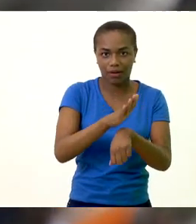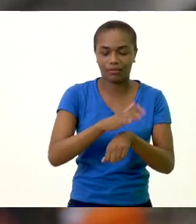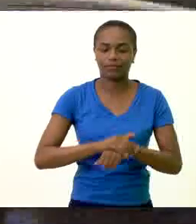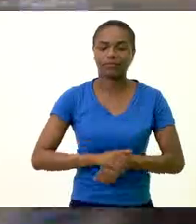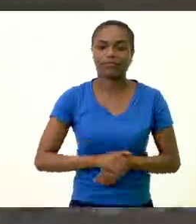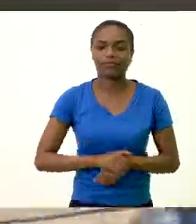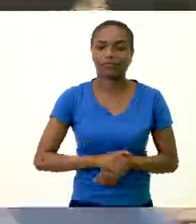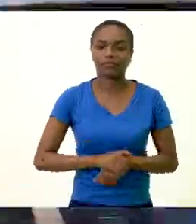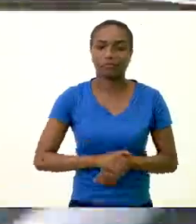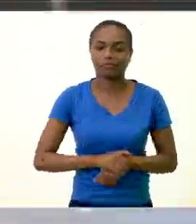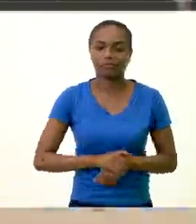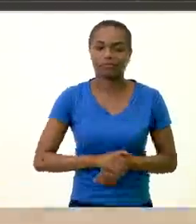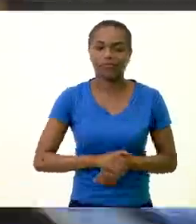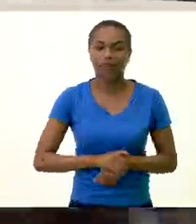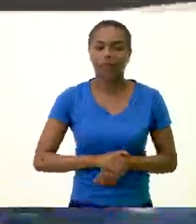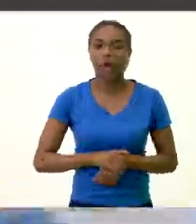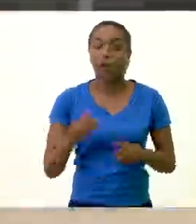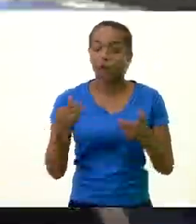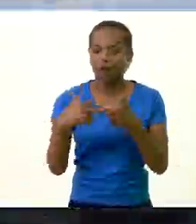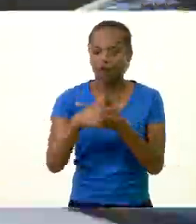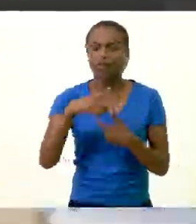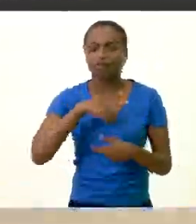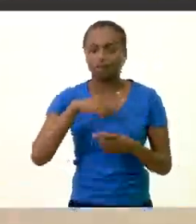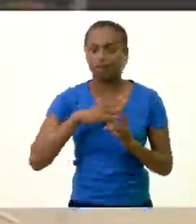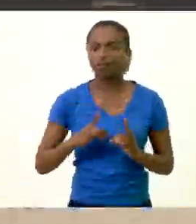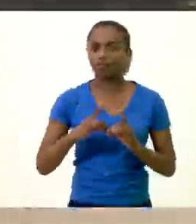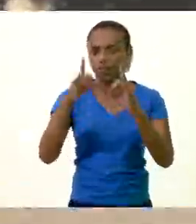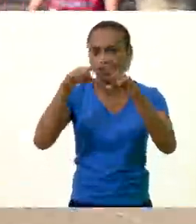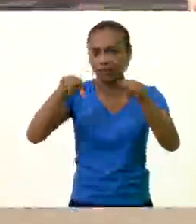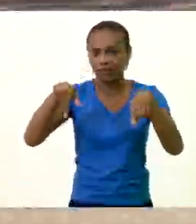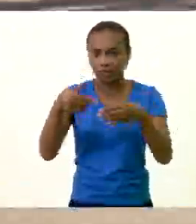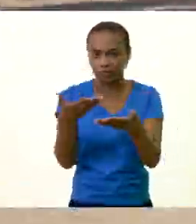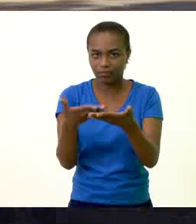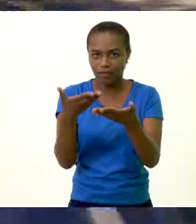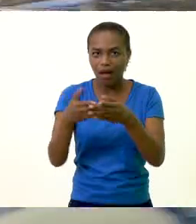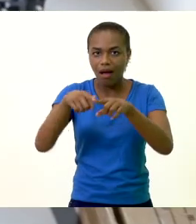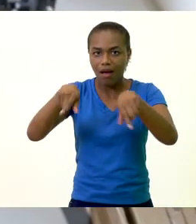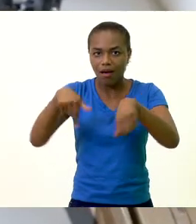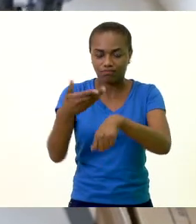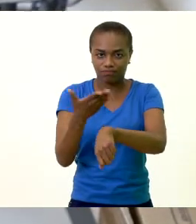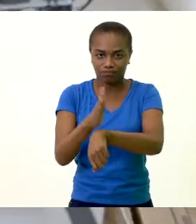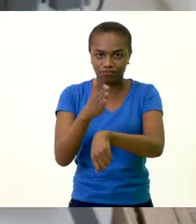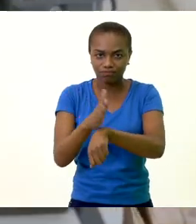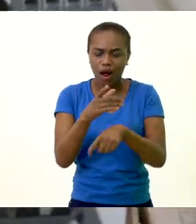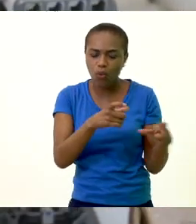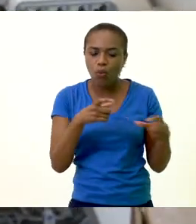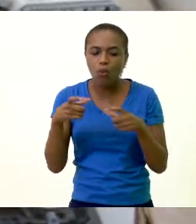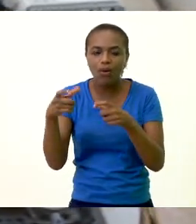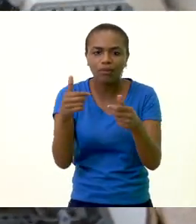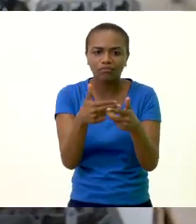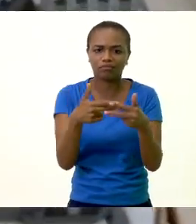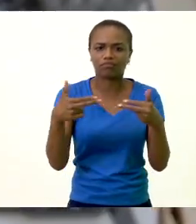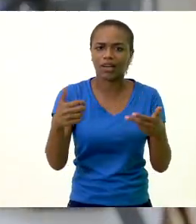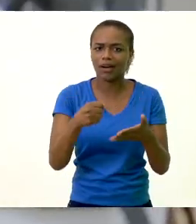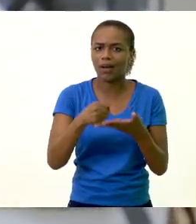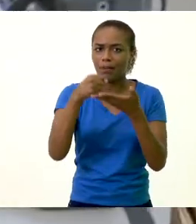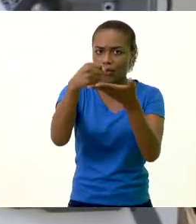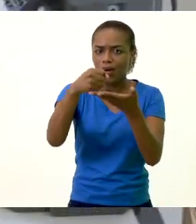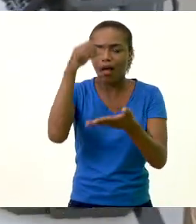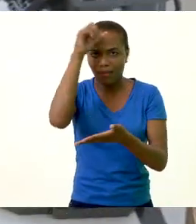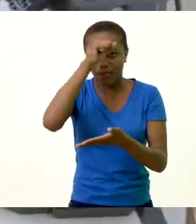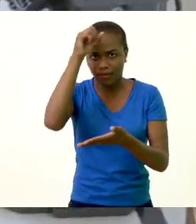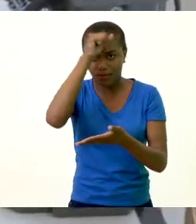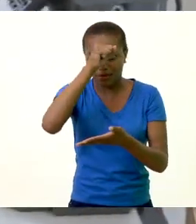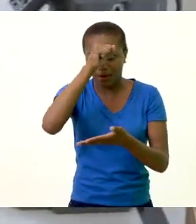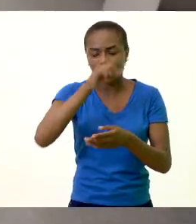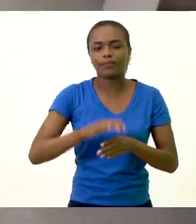práticas. Para isso, o campus conta com pavilhões de salas de aula, laboratórios de ensino e outros espaços